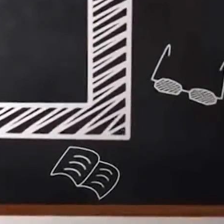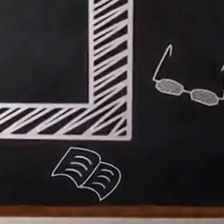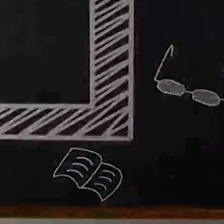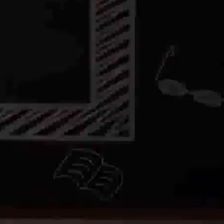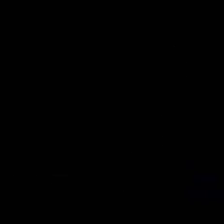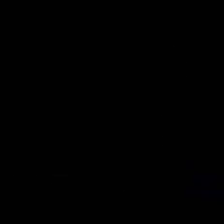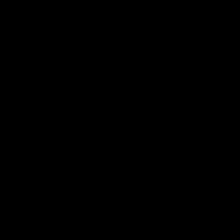novo um